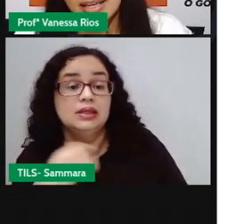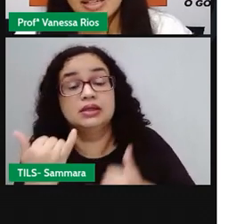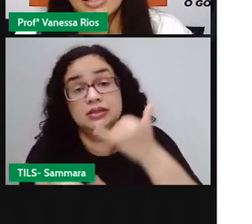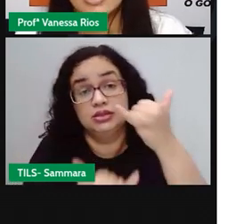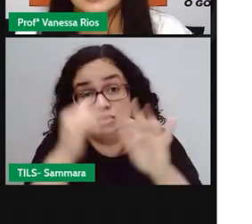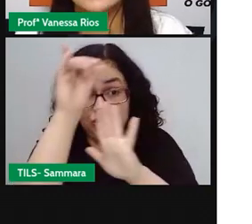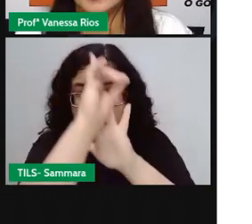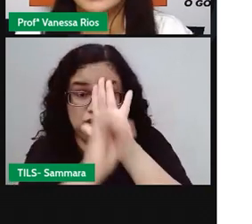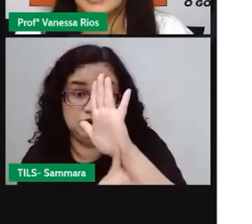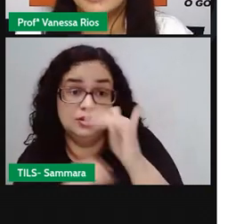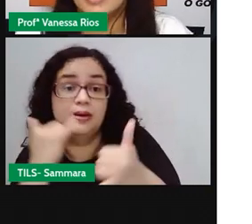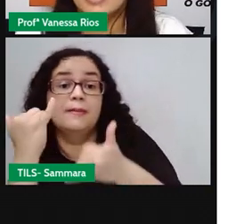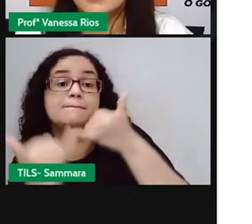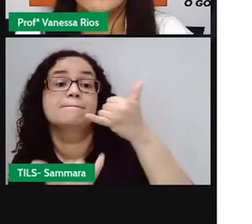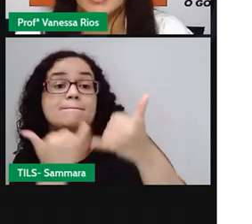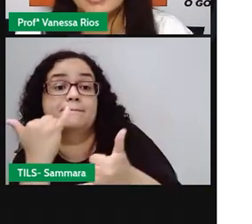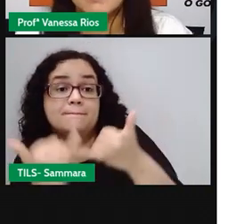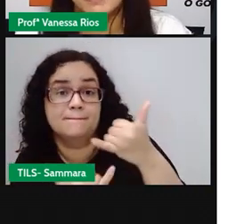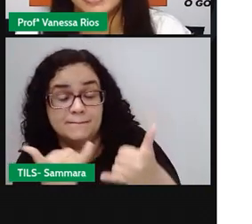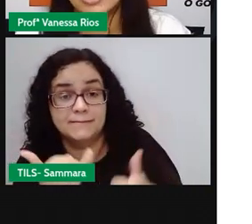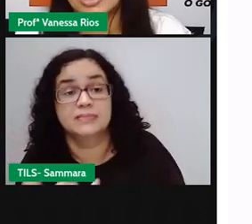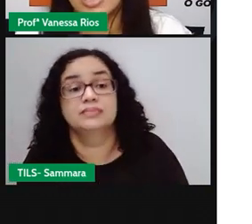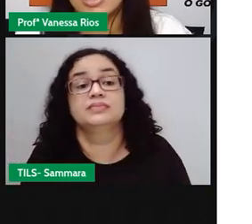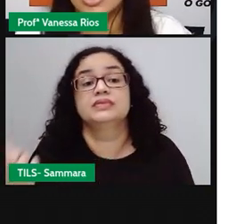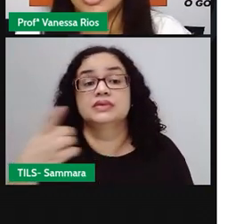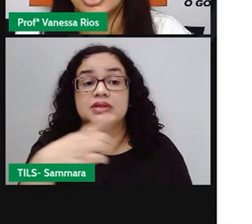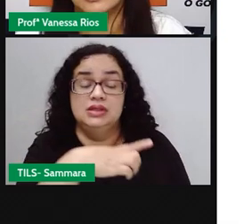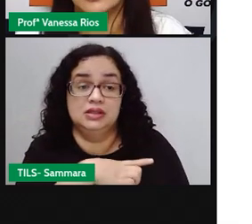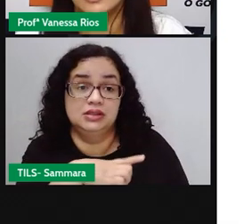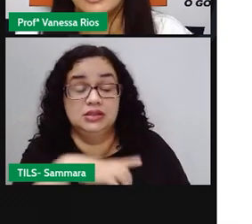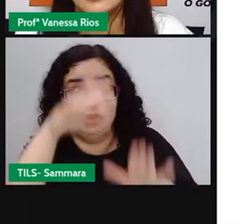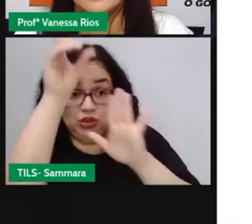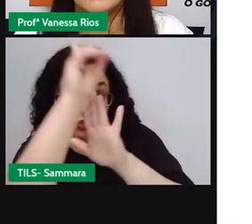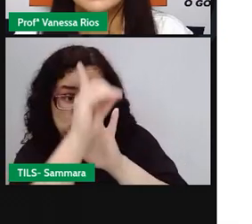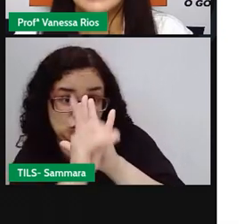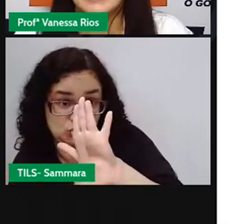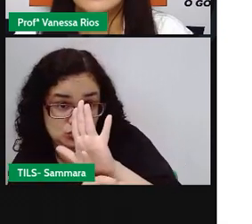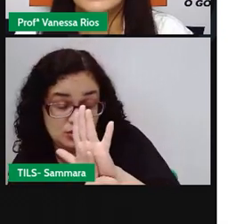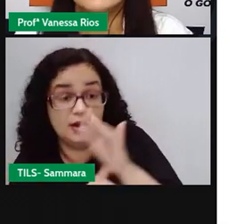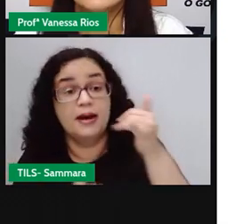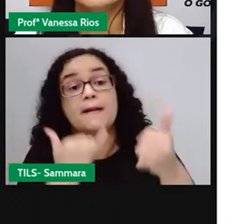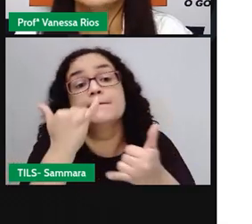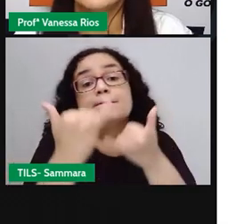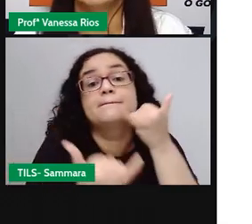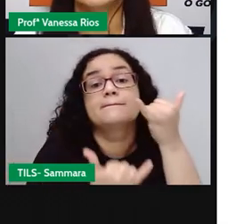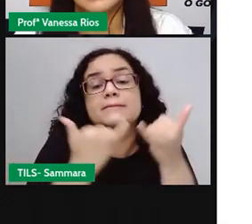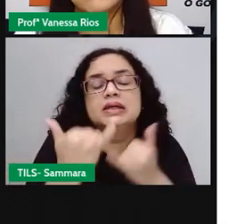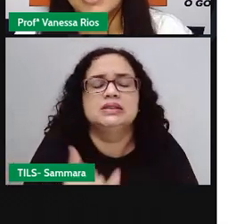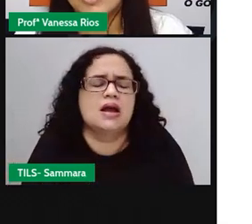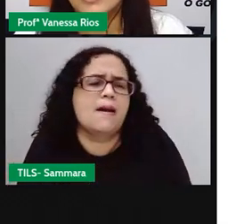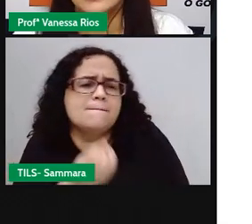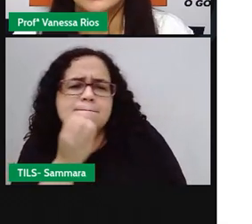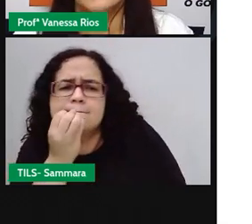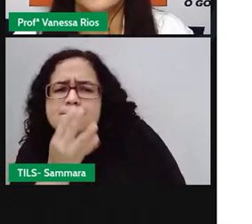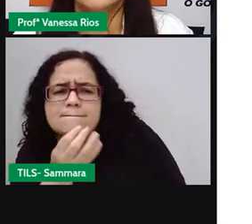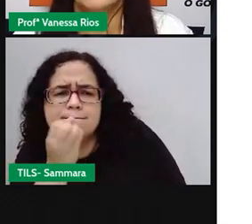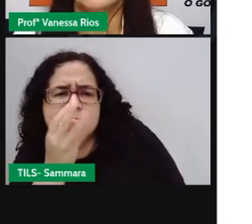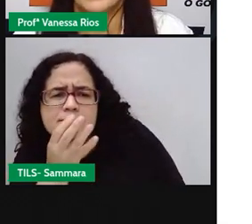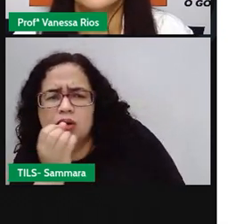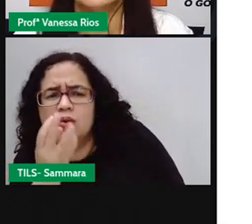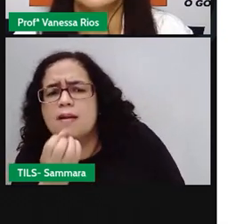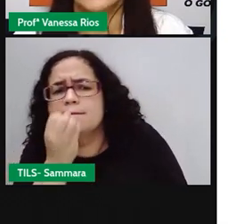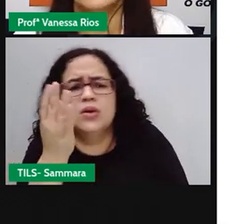lazer. E as brincadeiras fazem parte desse direito. Brincar é uma ação saudável, que